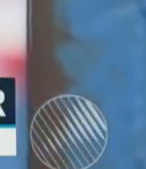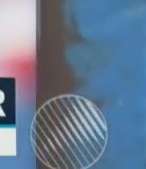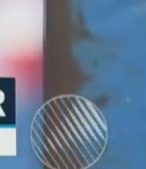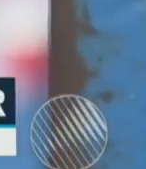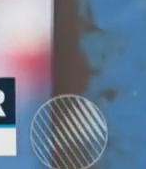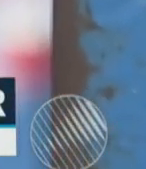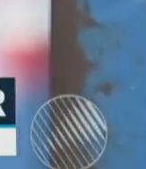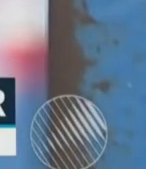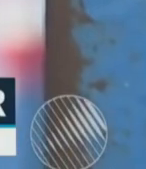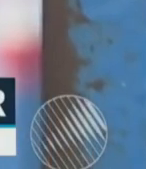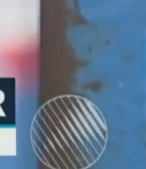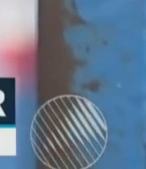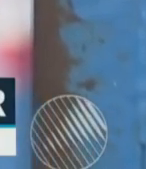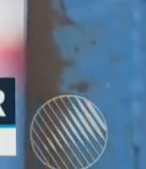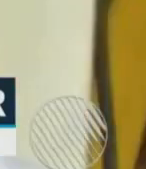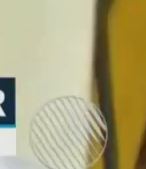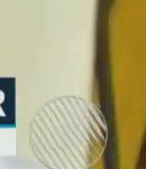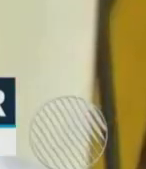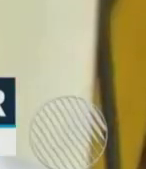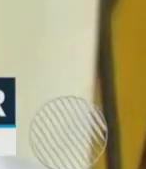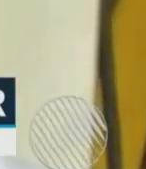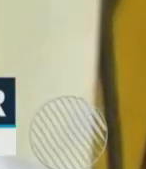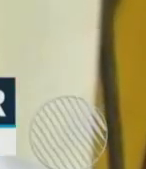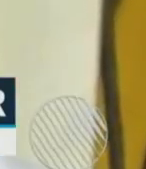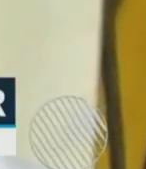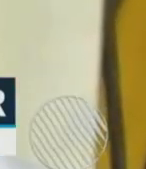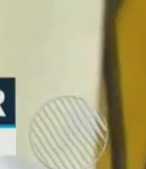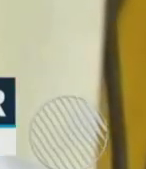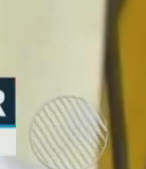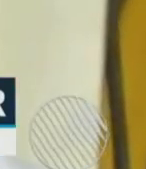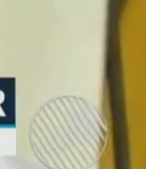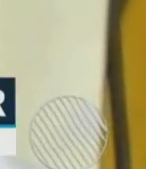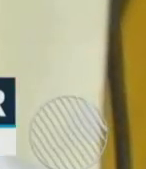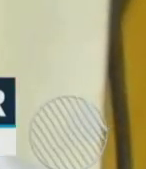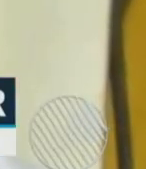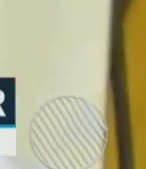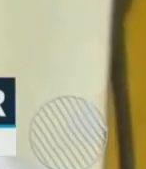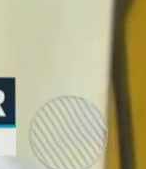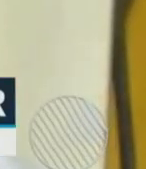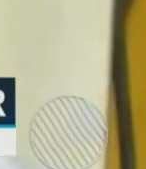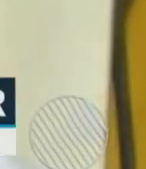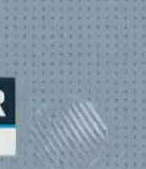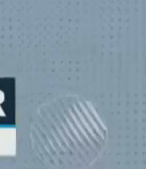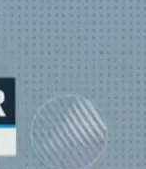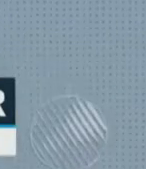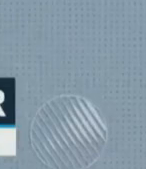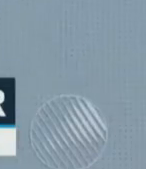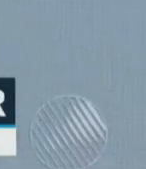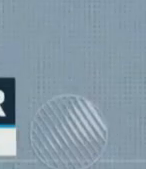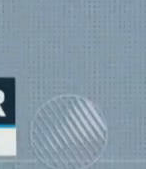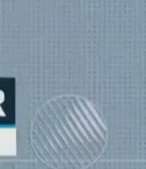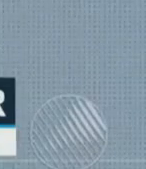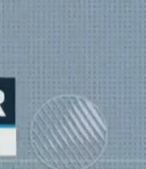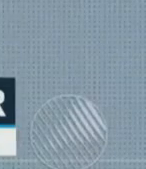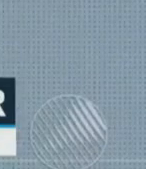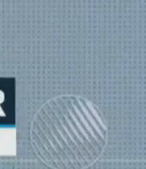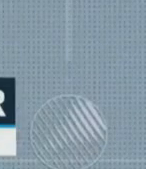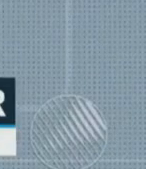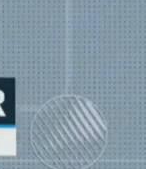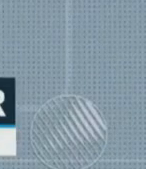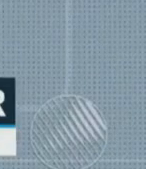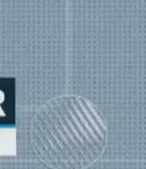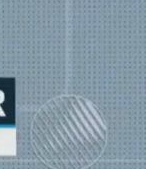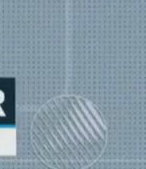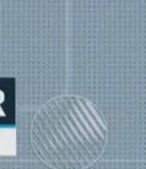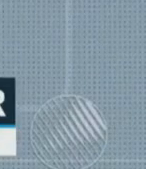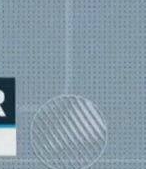o professor da disciplina de artes, Valfran Santos, obrigou os alunos do sexto ano, a se beijarem para ganhar pontos